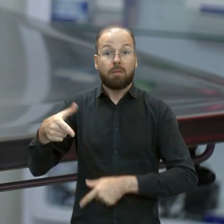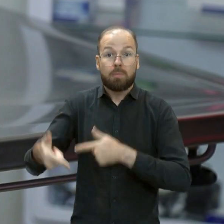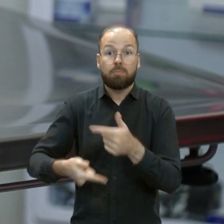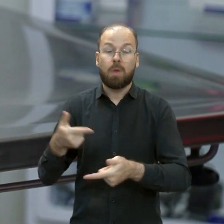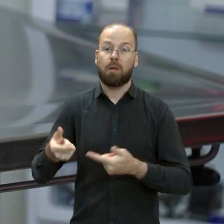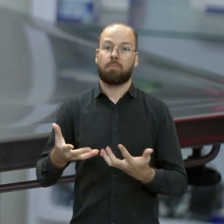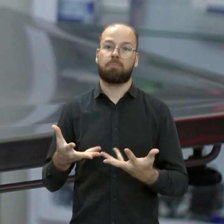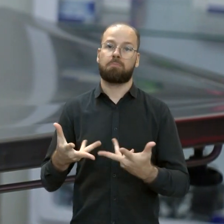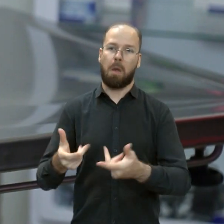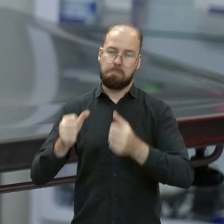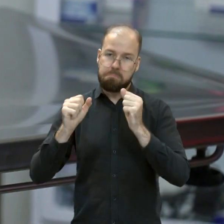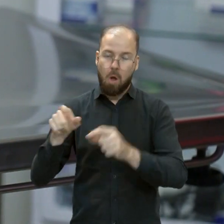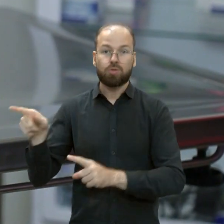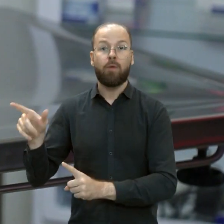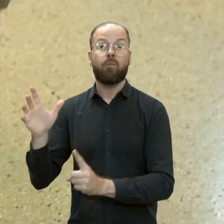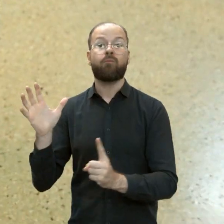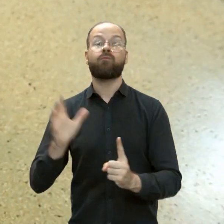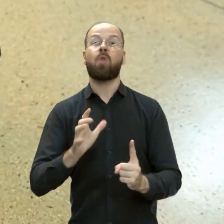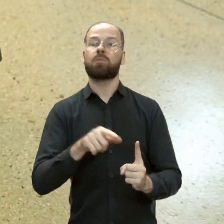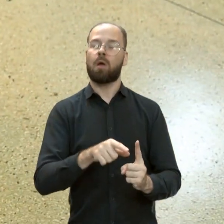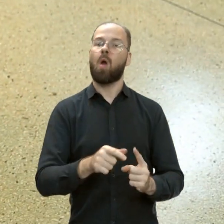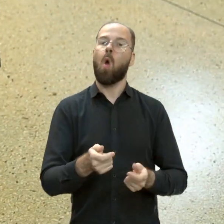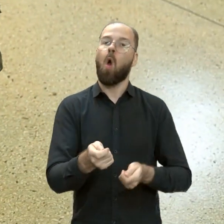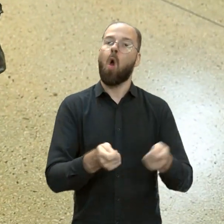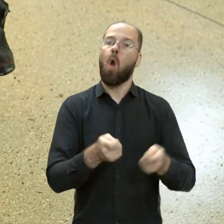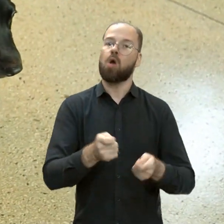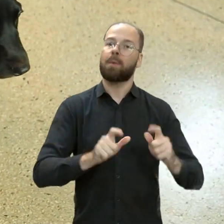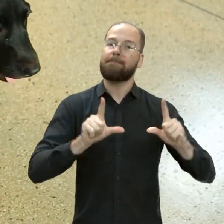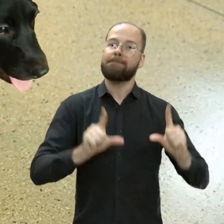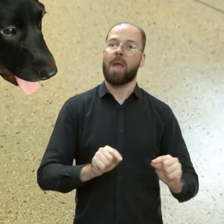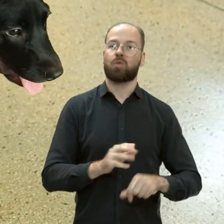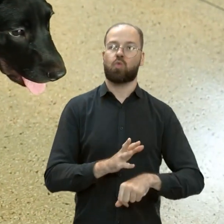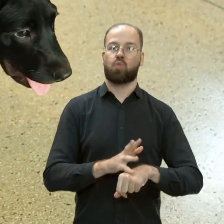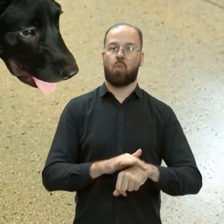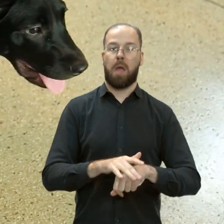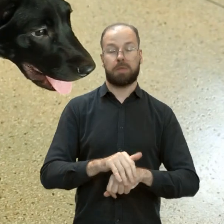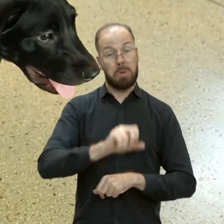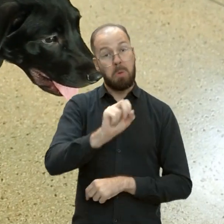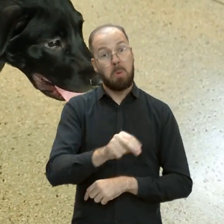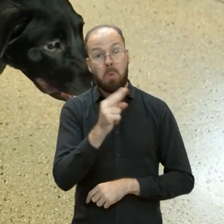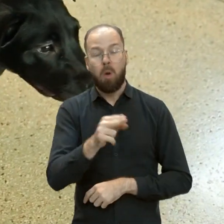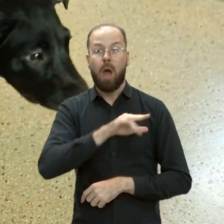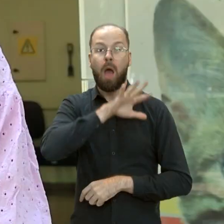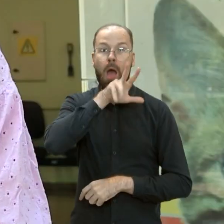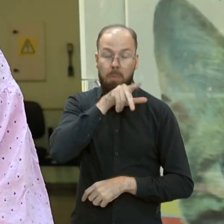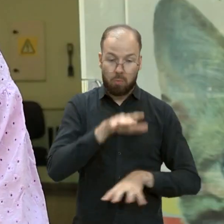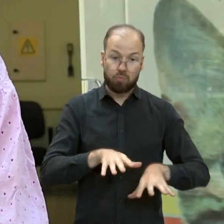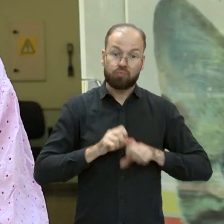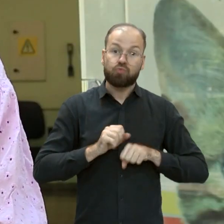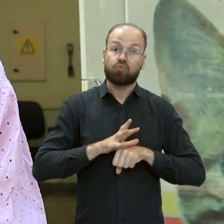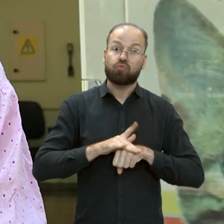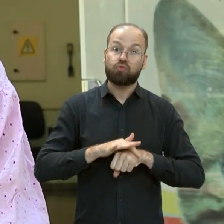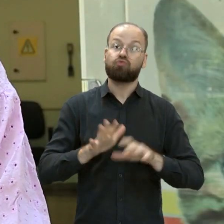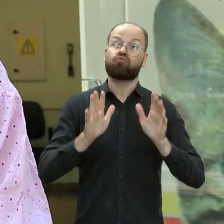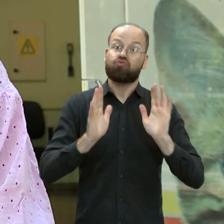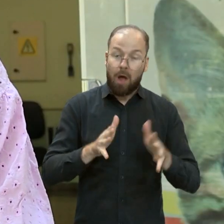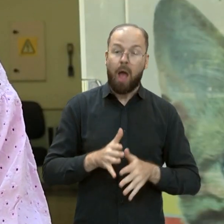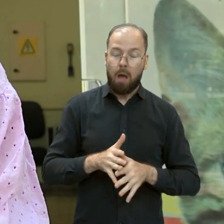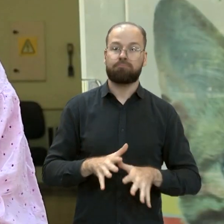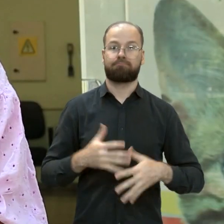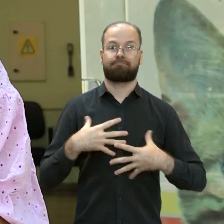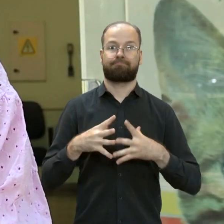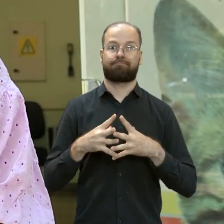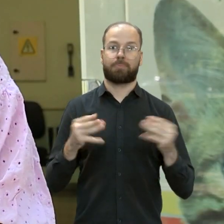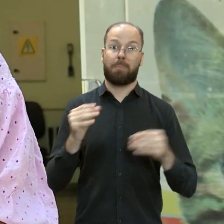medidas para controle de doenças ou então para uma boa recuperação do seu animal de estimação. Só de estar ajudando os exames,